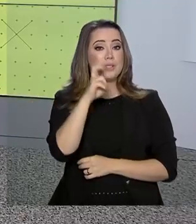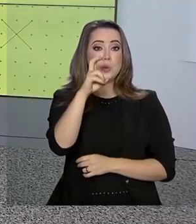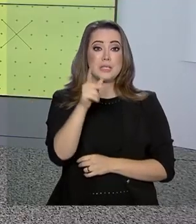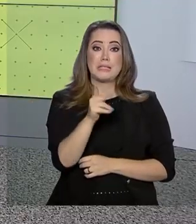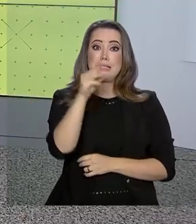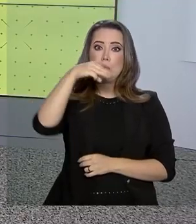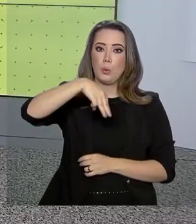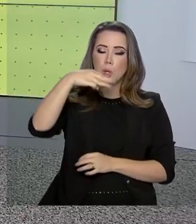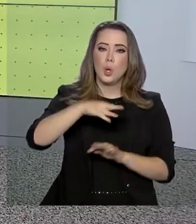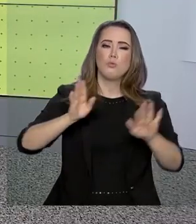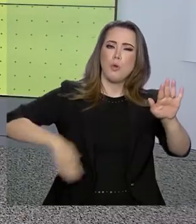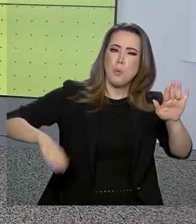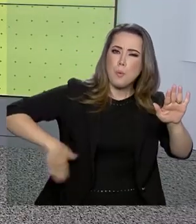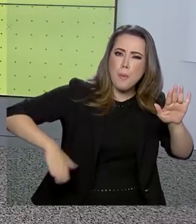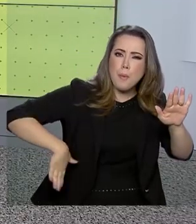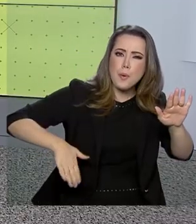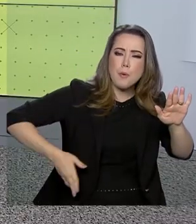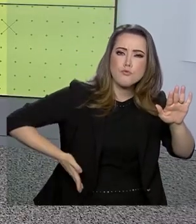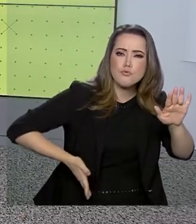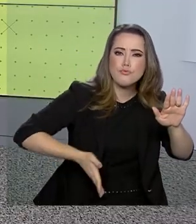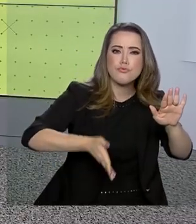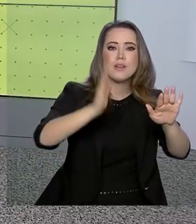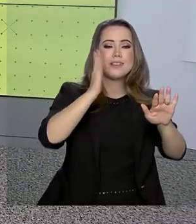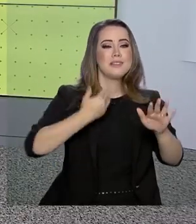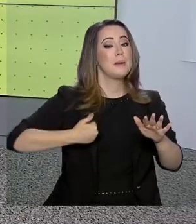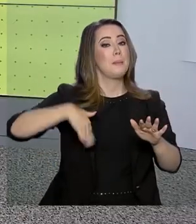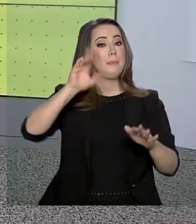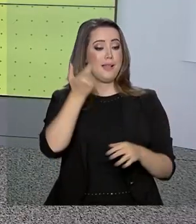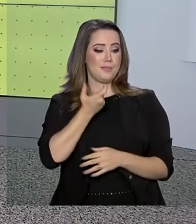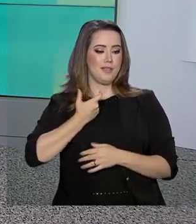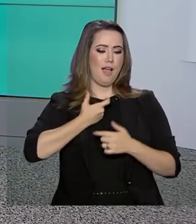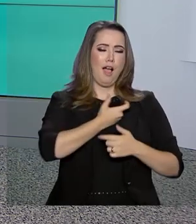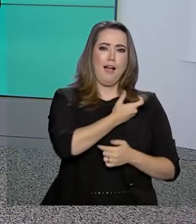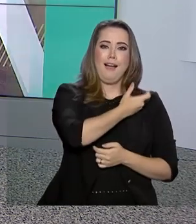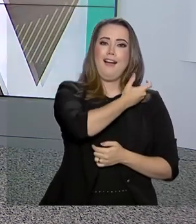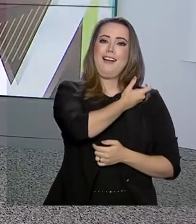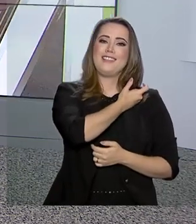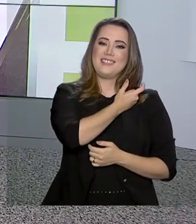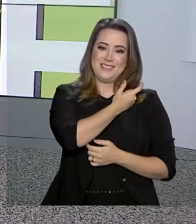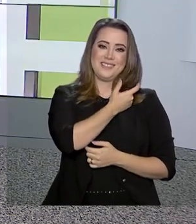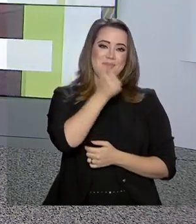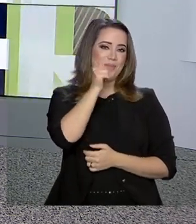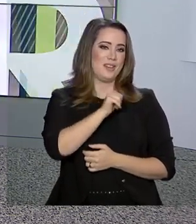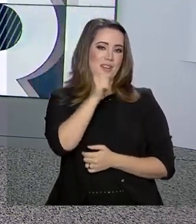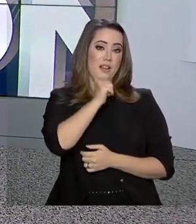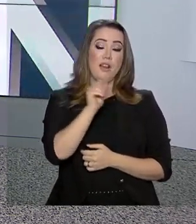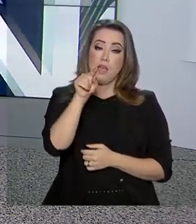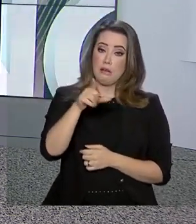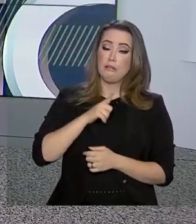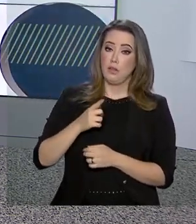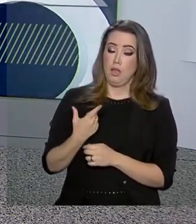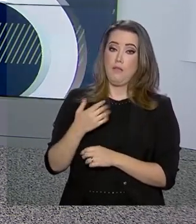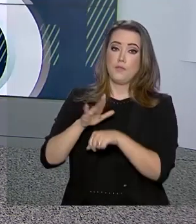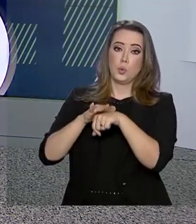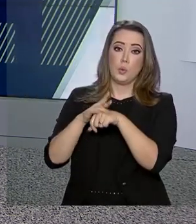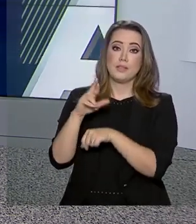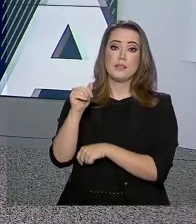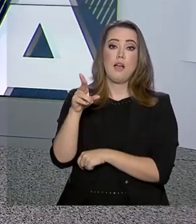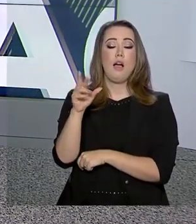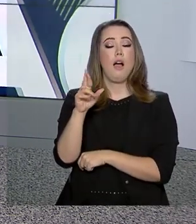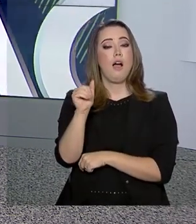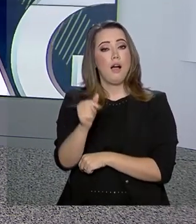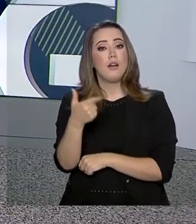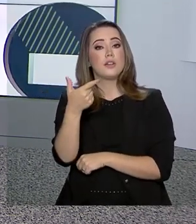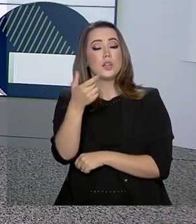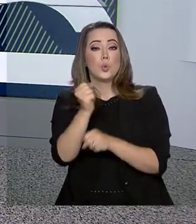com mais medalhas na história das provas femininas em águas abertas. Ana Marcela superou uma doença rara em 2017. Teve